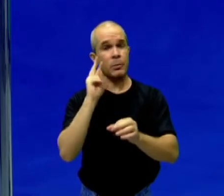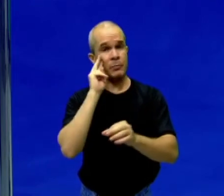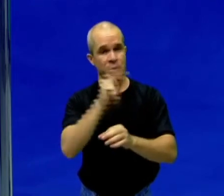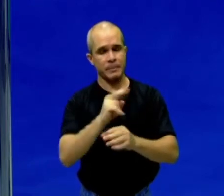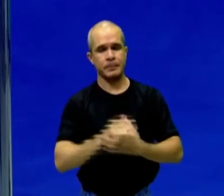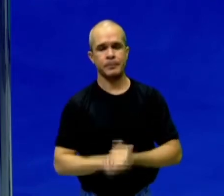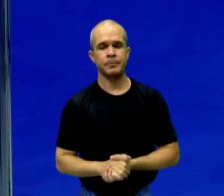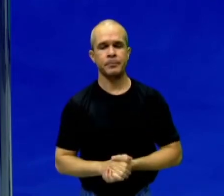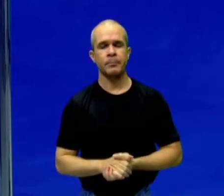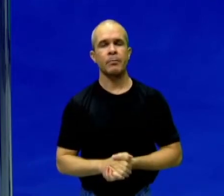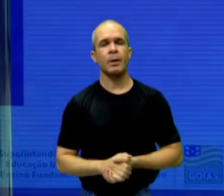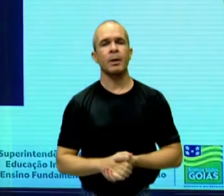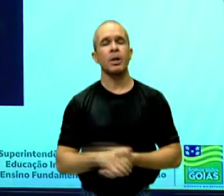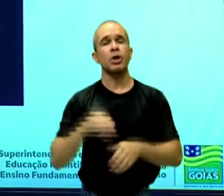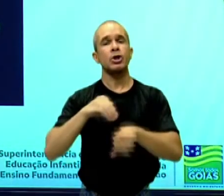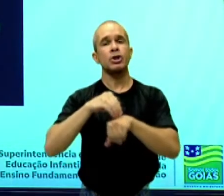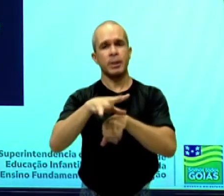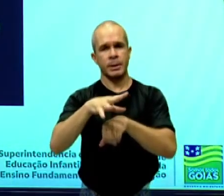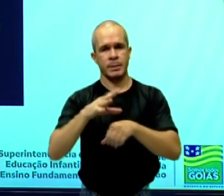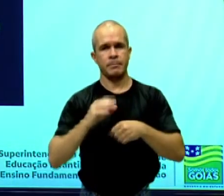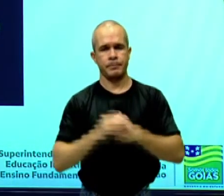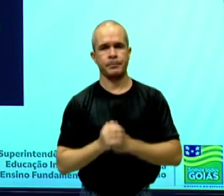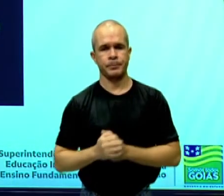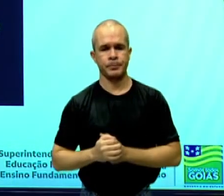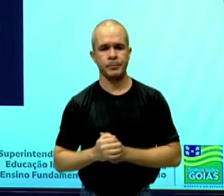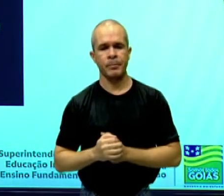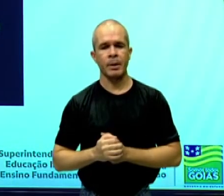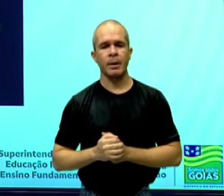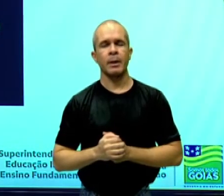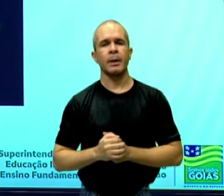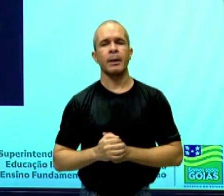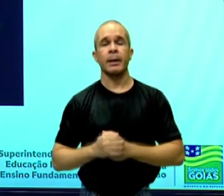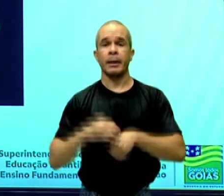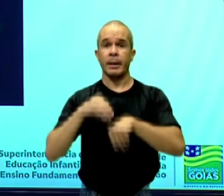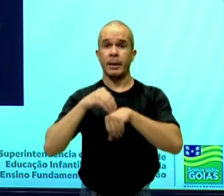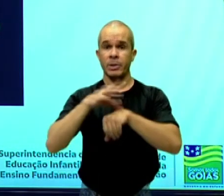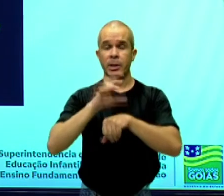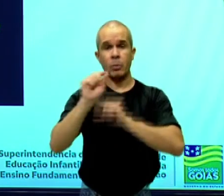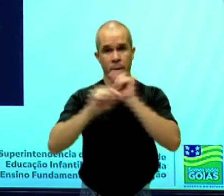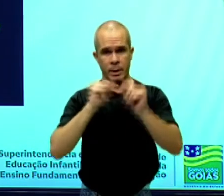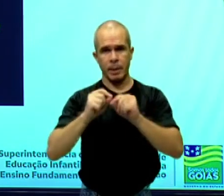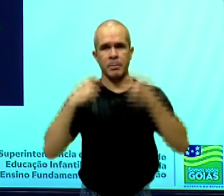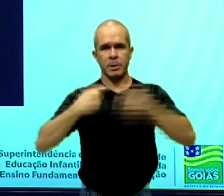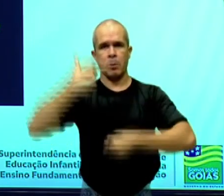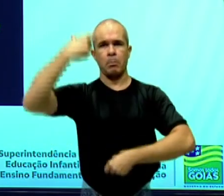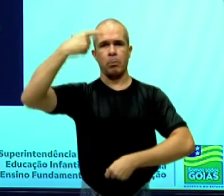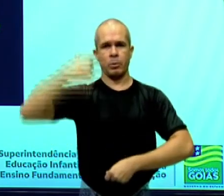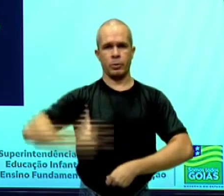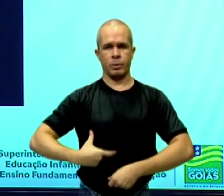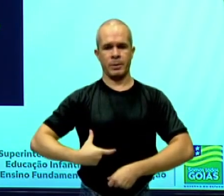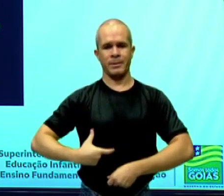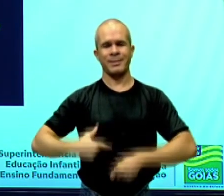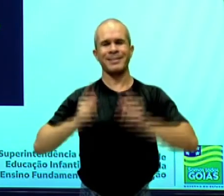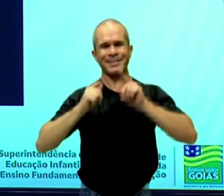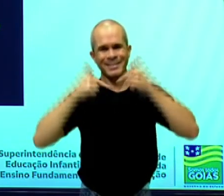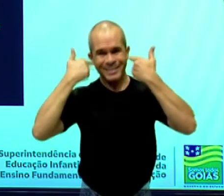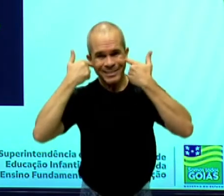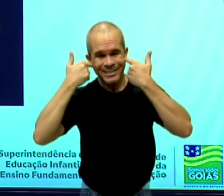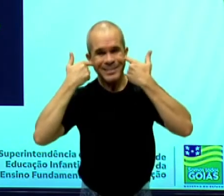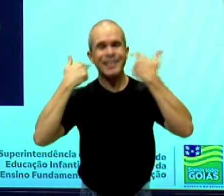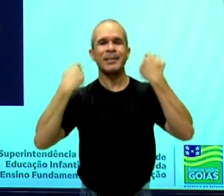Dicas durante a apresentação do seminário. Defesa do seminário. Nós temos que ter uma postura. Sorrir,